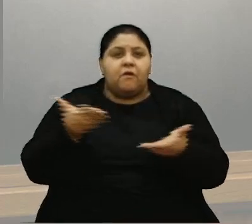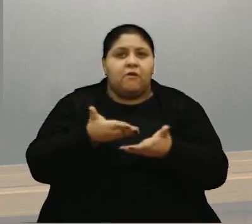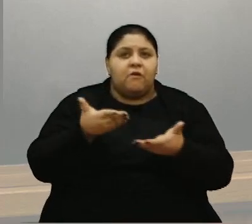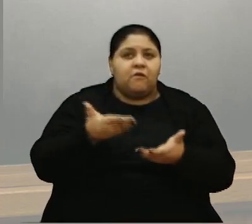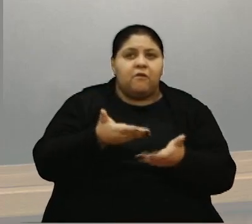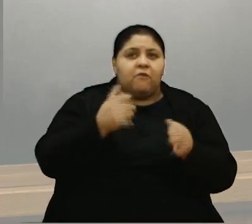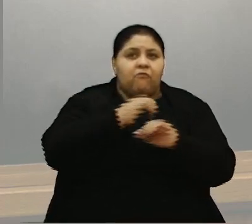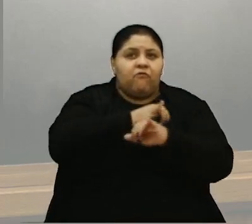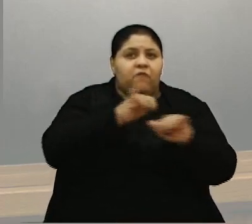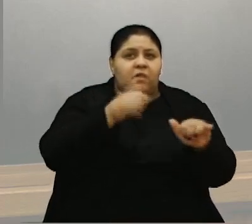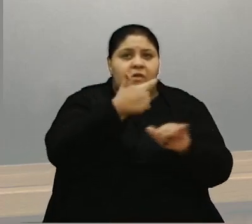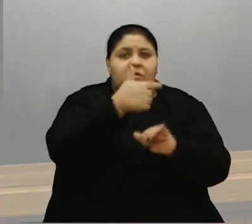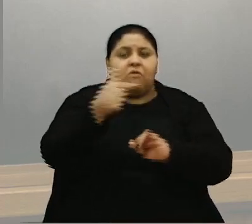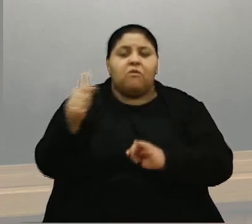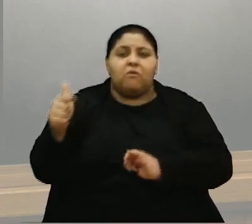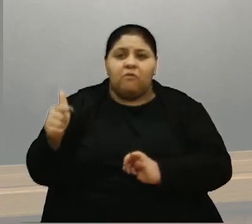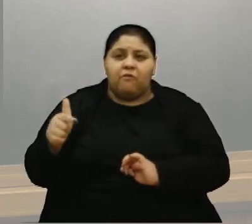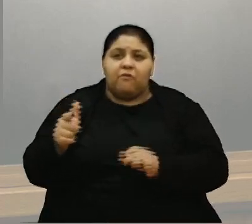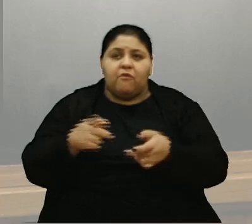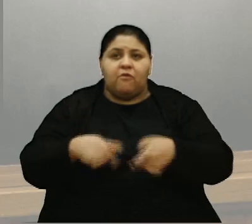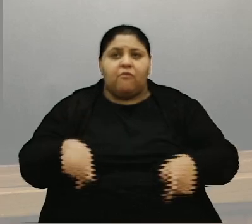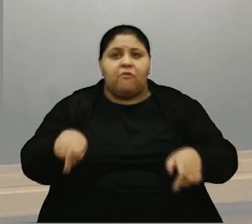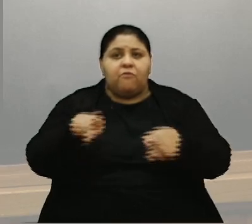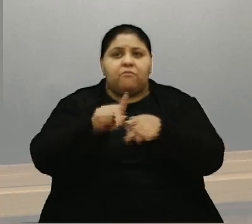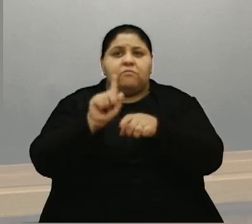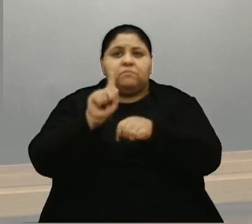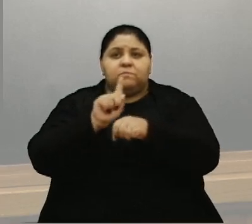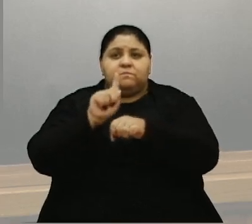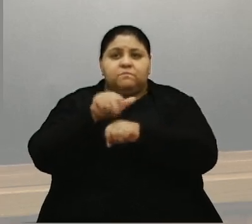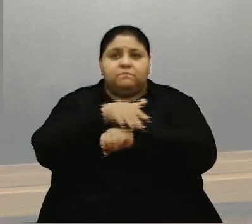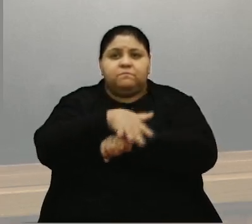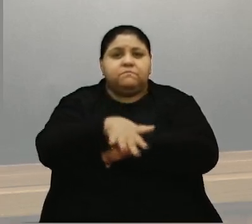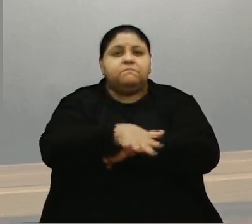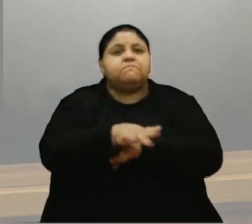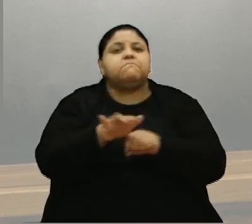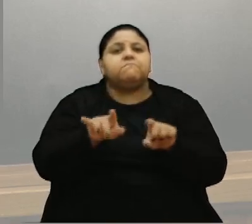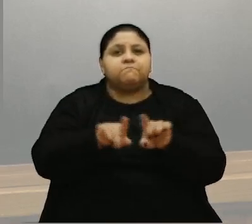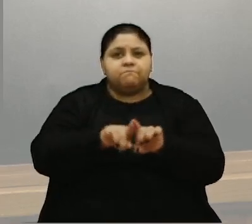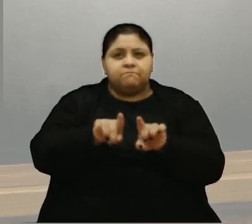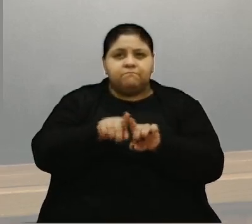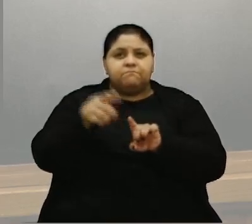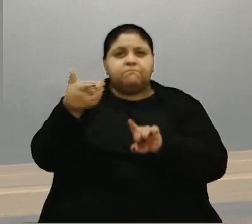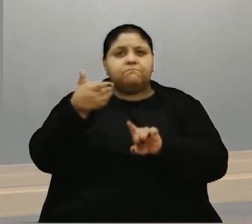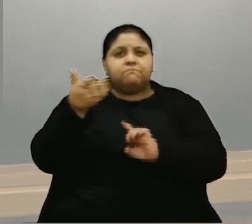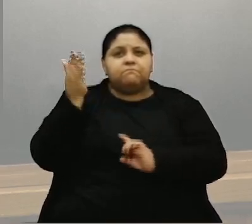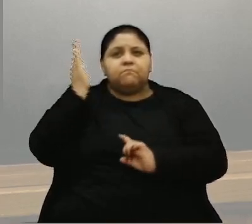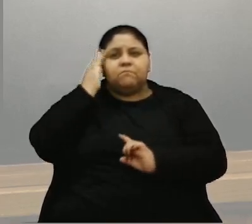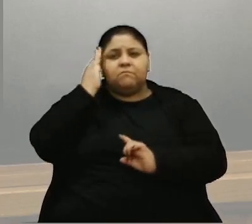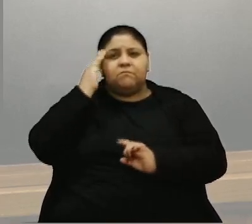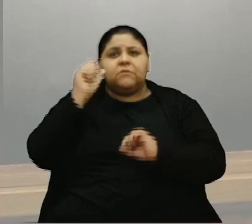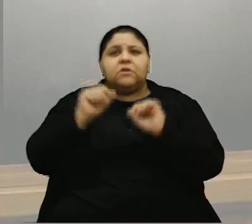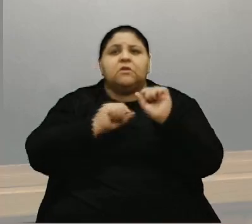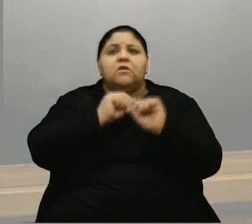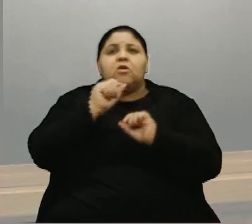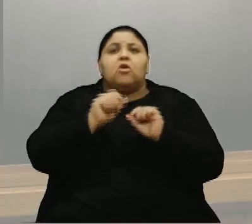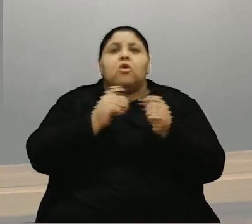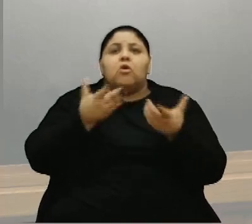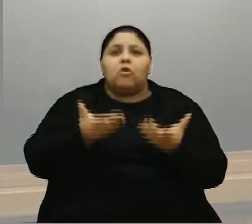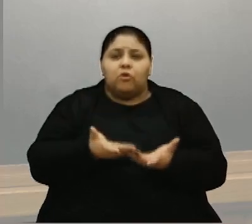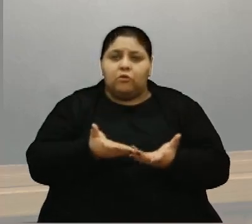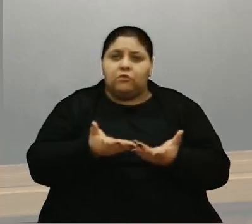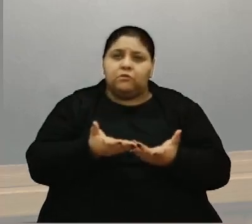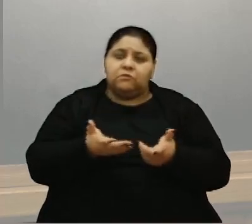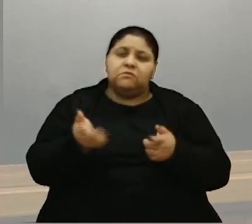coisas. O povo de Galópolis também quer saber o que vai ser feito